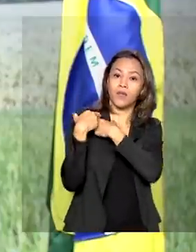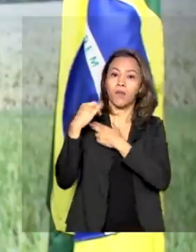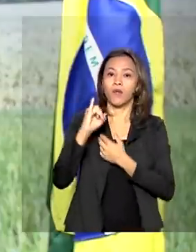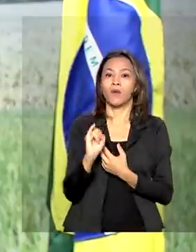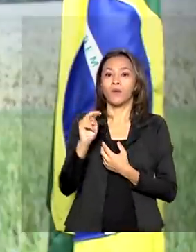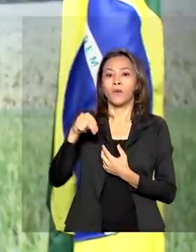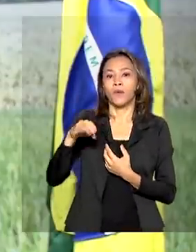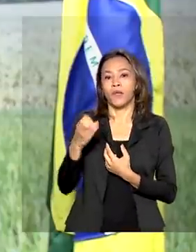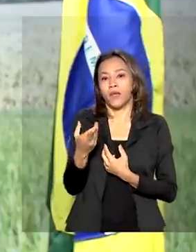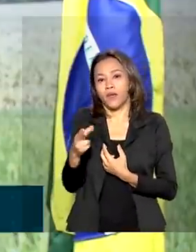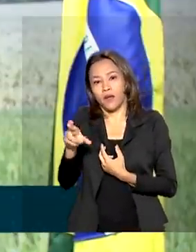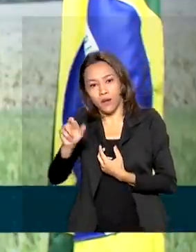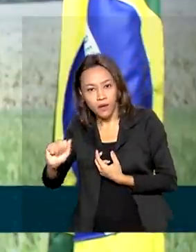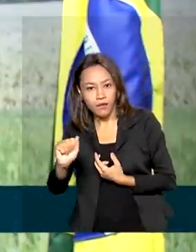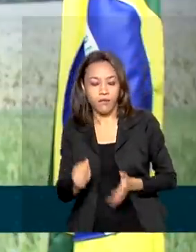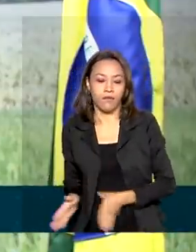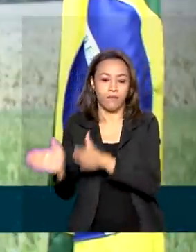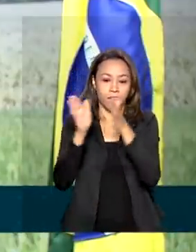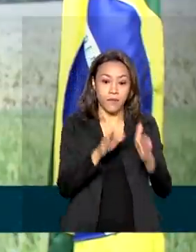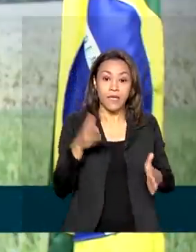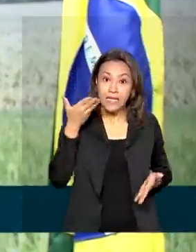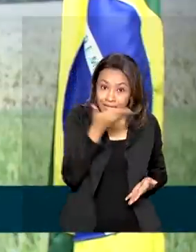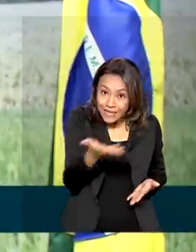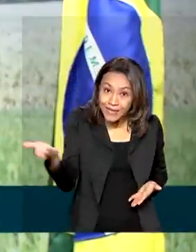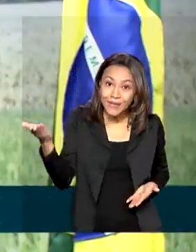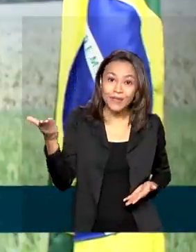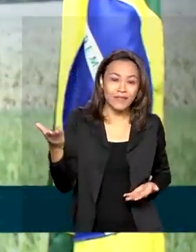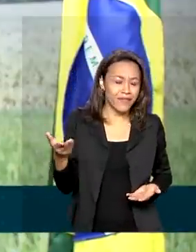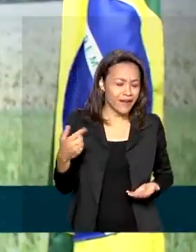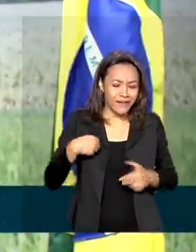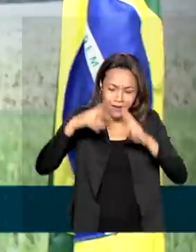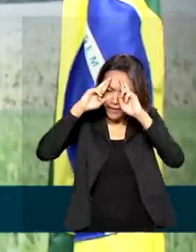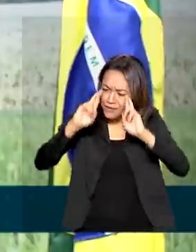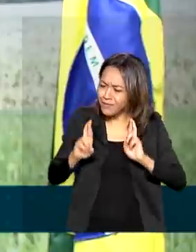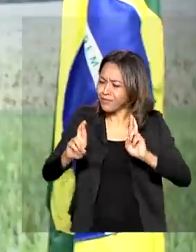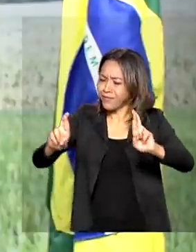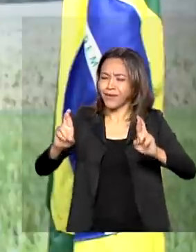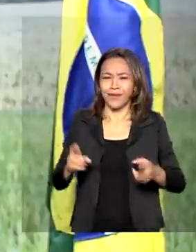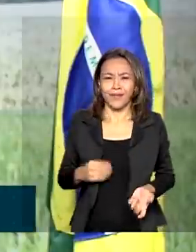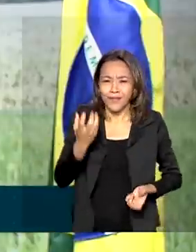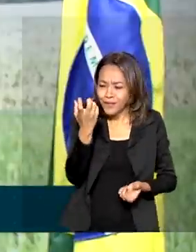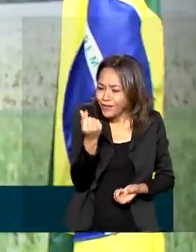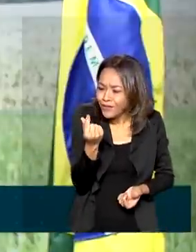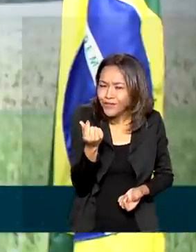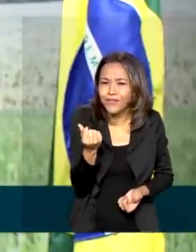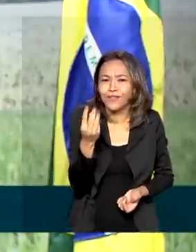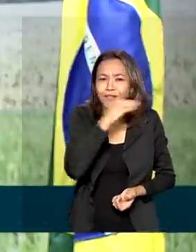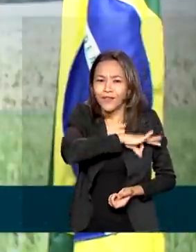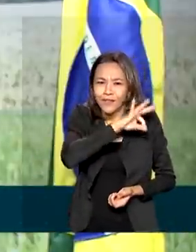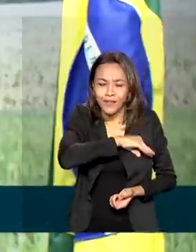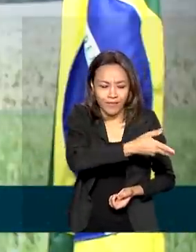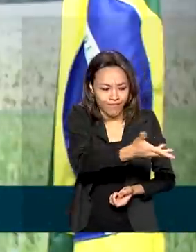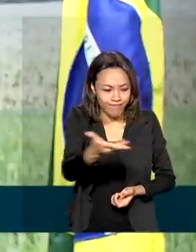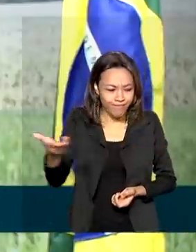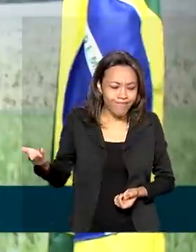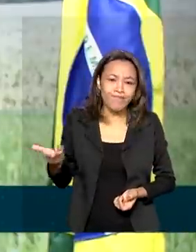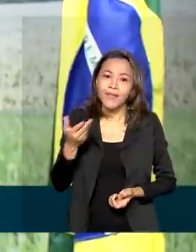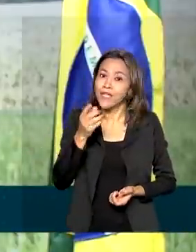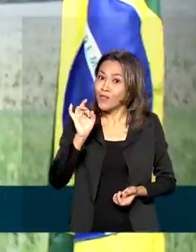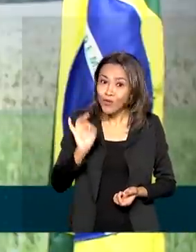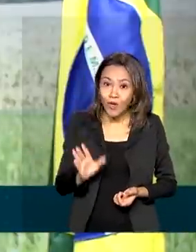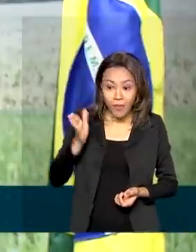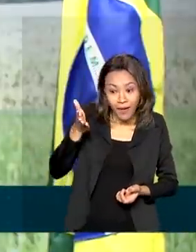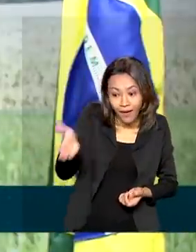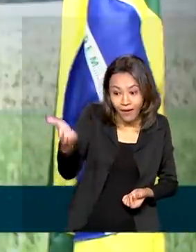Isso vai trazer dignidade, vai trazer renda, vai trazer benefícios não só para aquela pessoa, mas